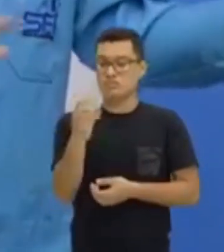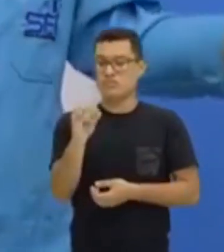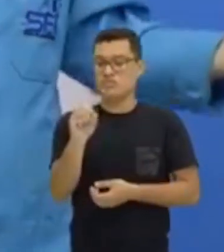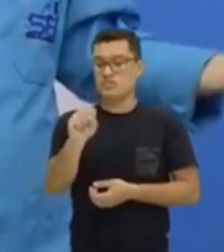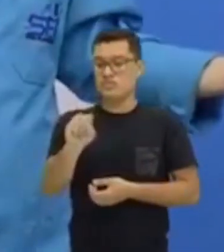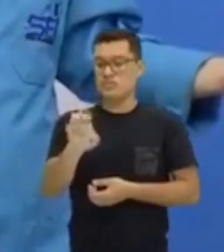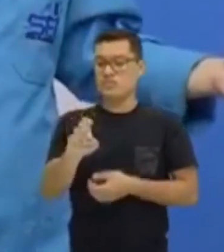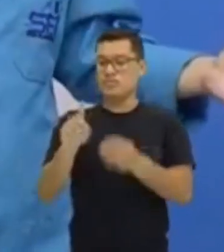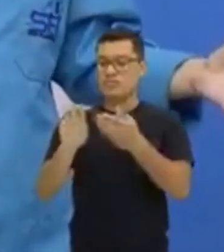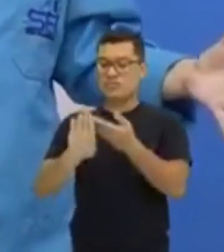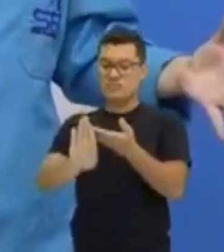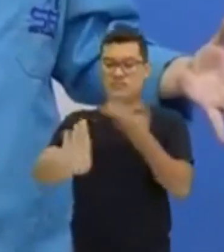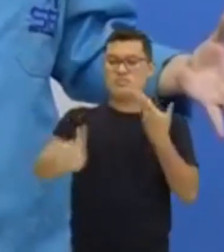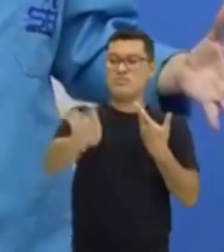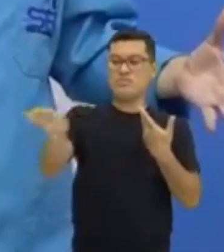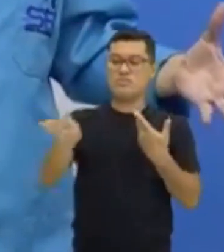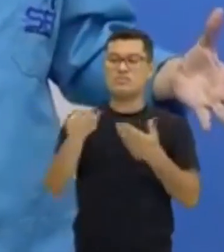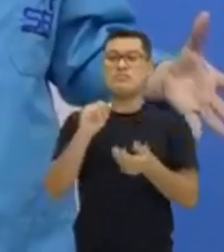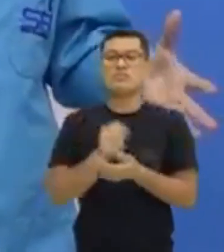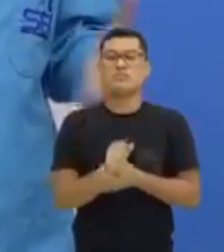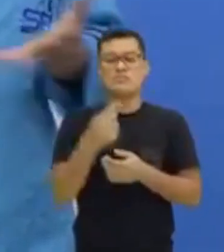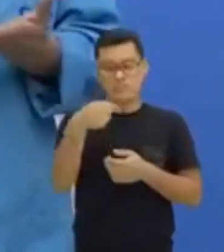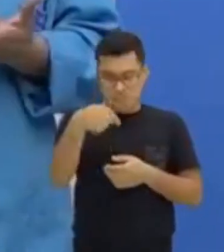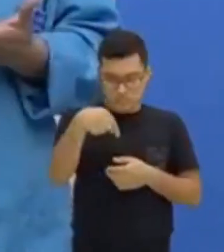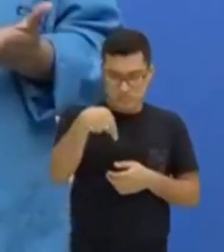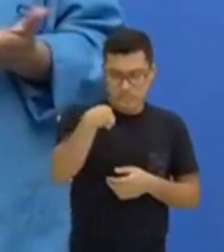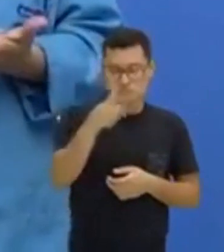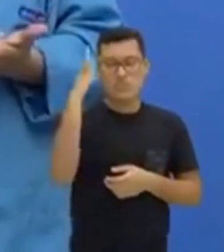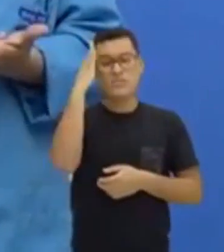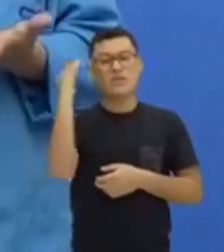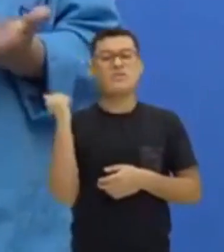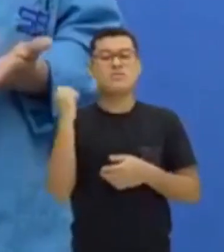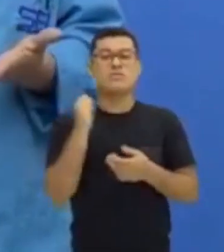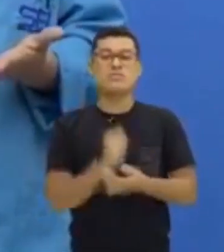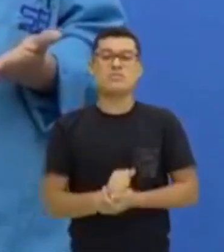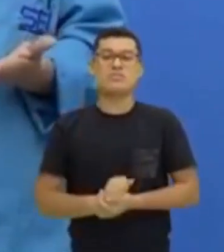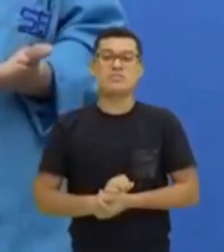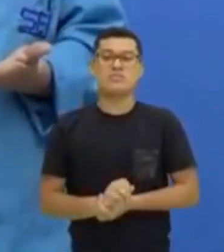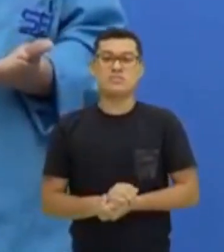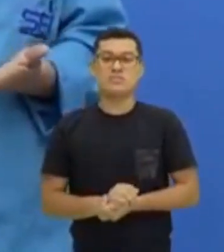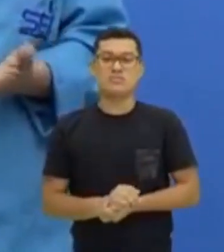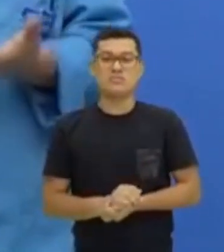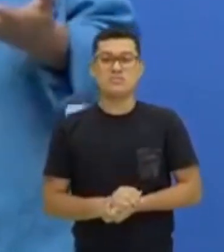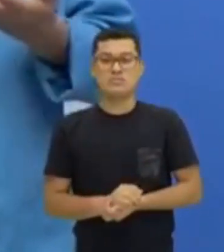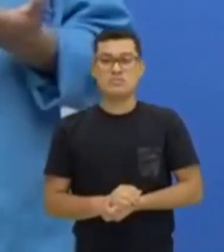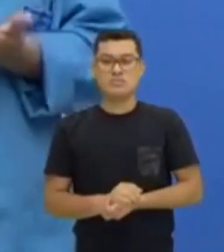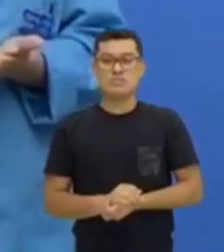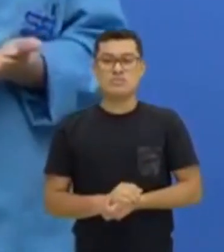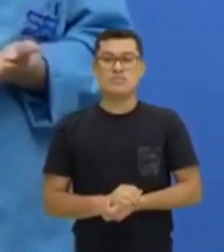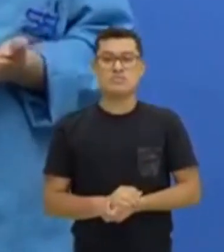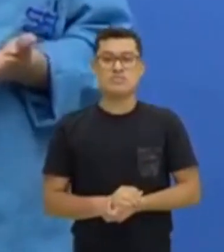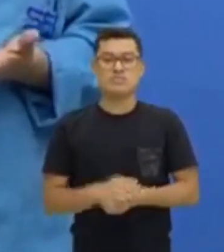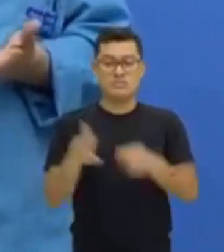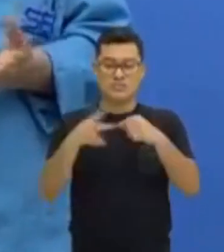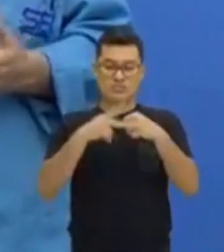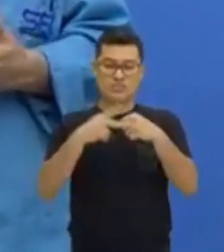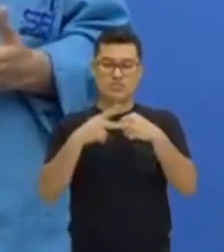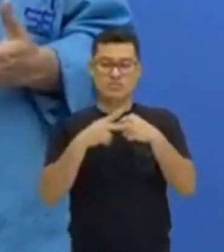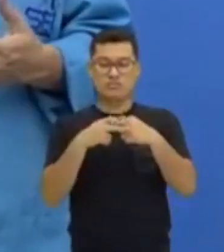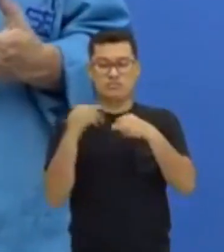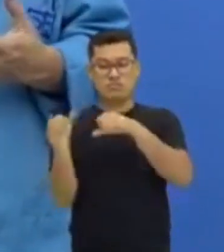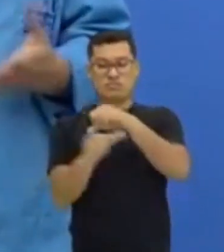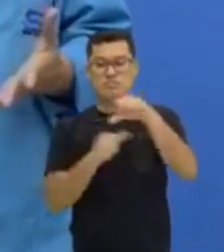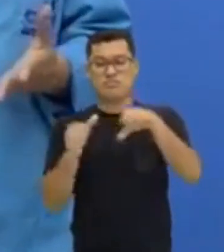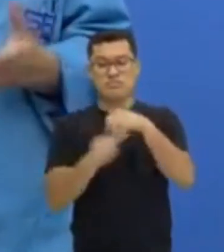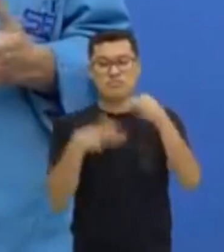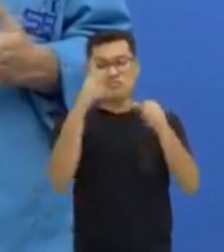distante de você. Então, você vai com o tempo saber aplicar. Então, fique na mente. Pronome vai substituir